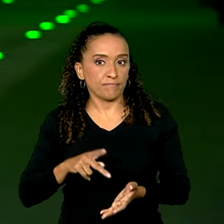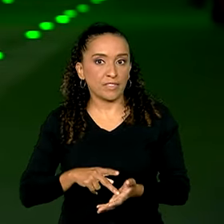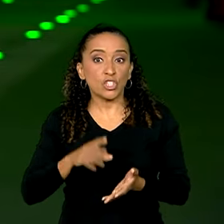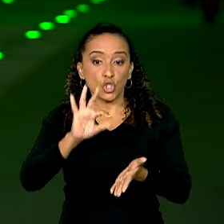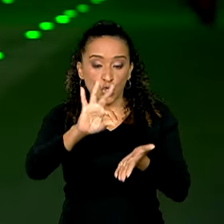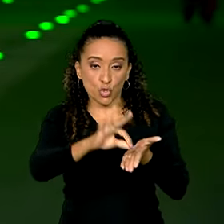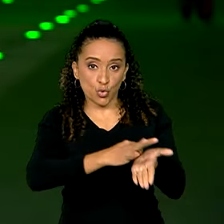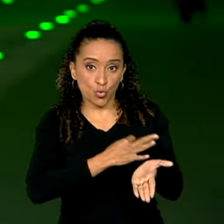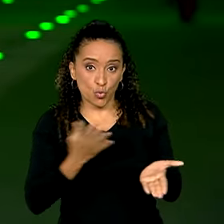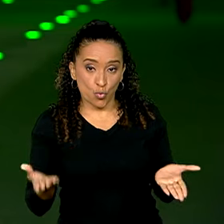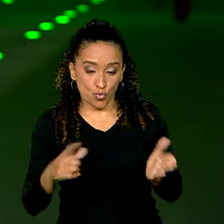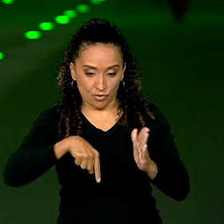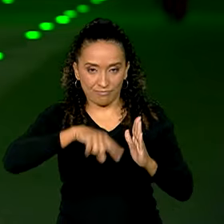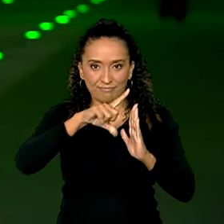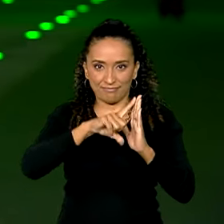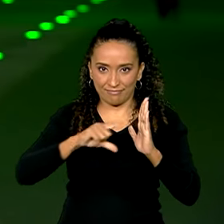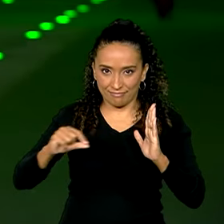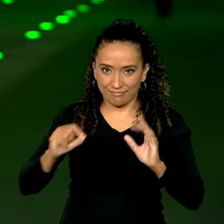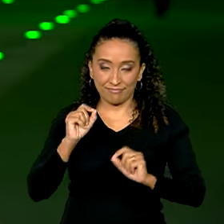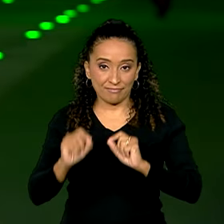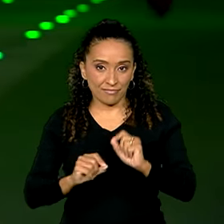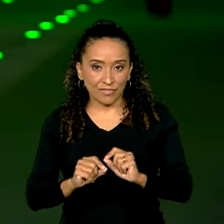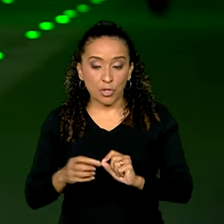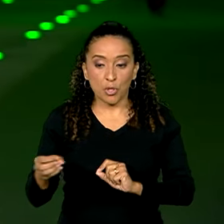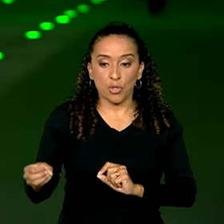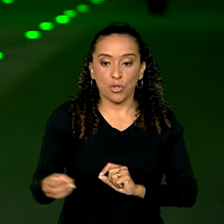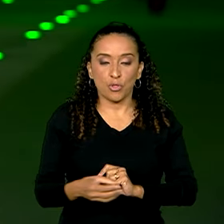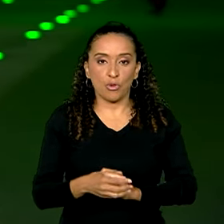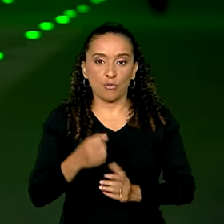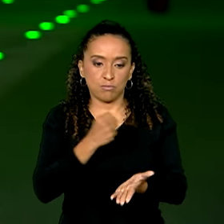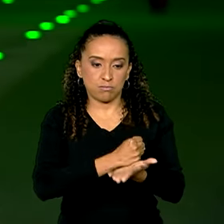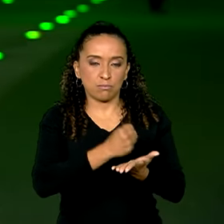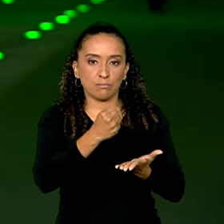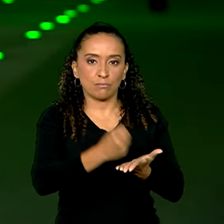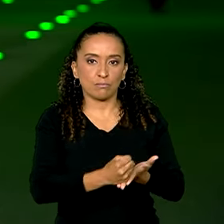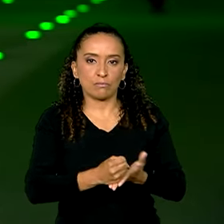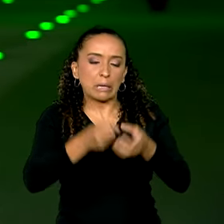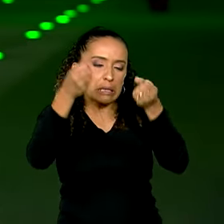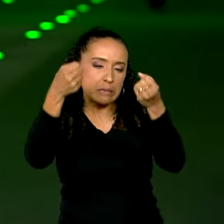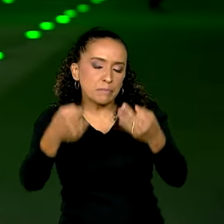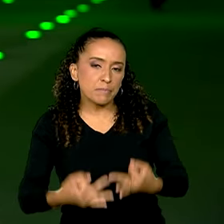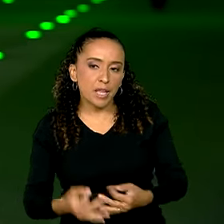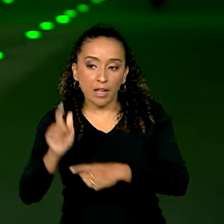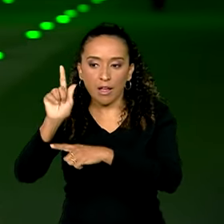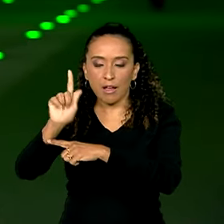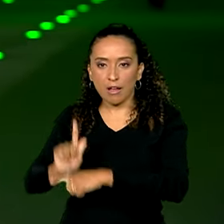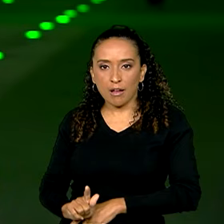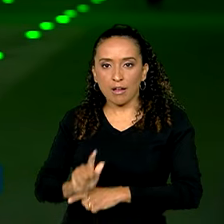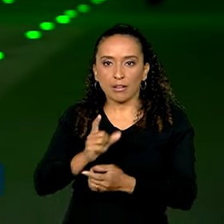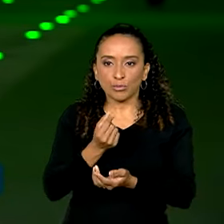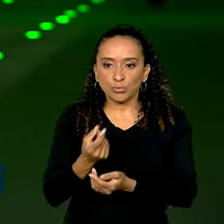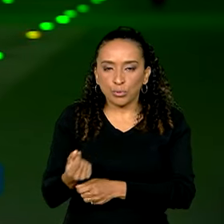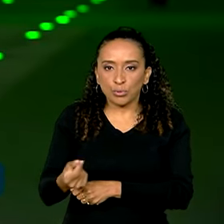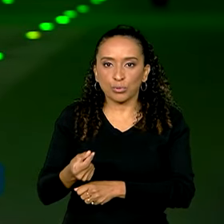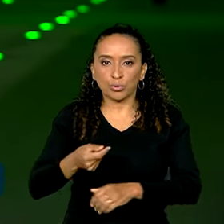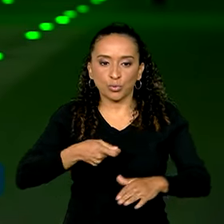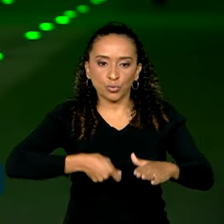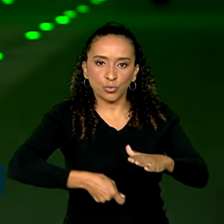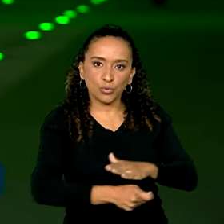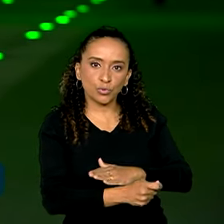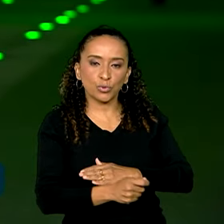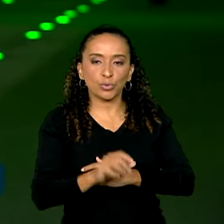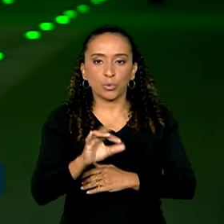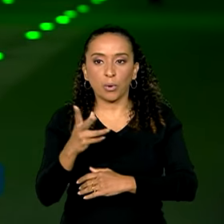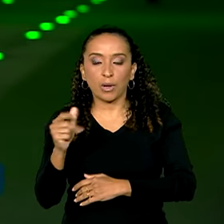assinado hoje aqui no Palácio do Planalto o novo contrato que define a gestão de recursos do Fundo Clima pelo